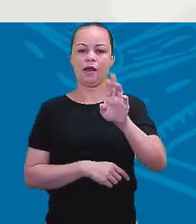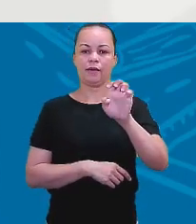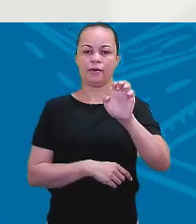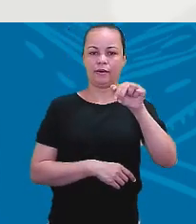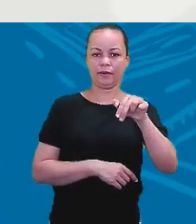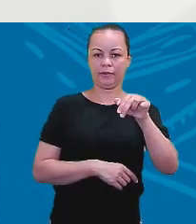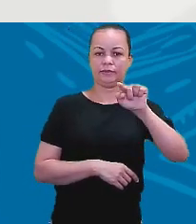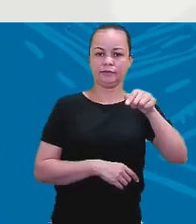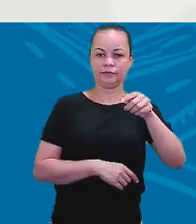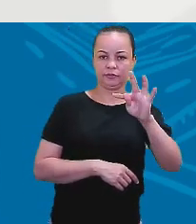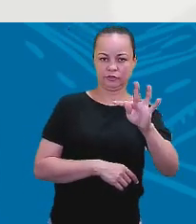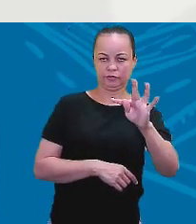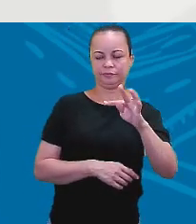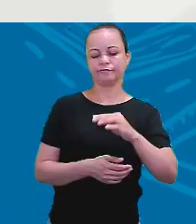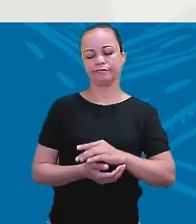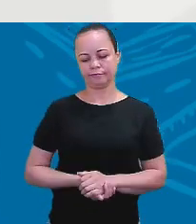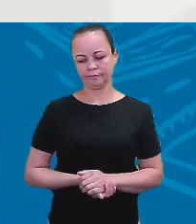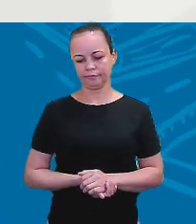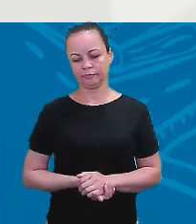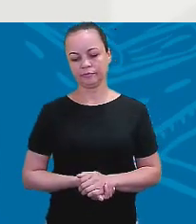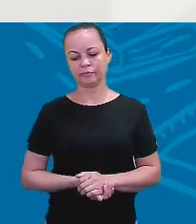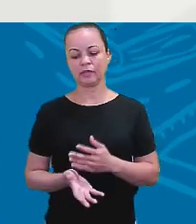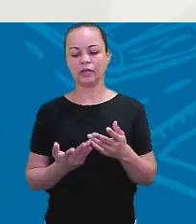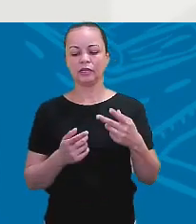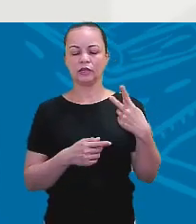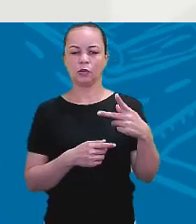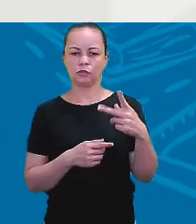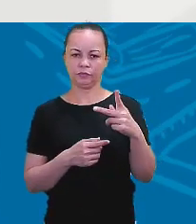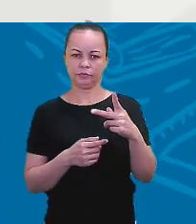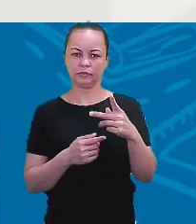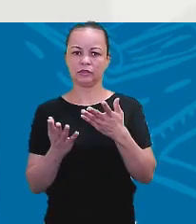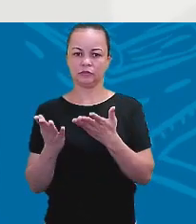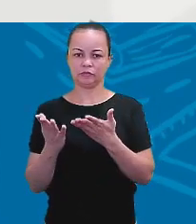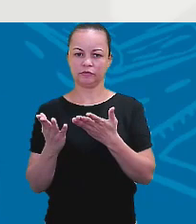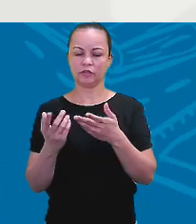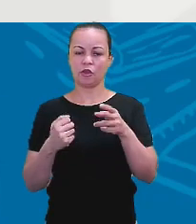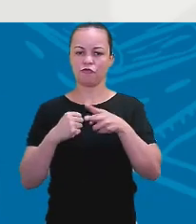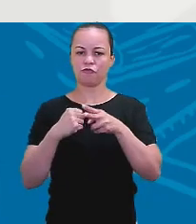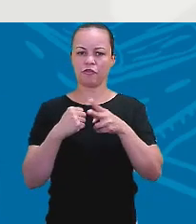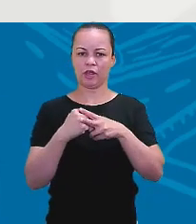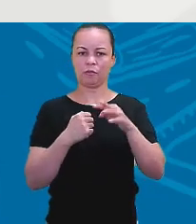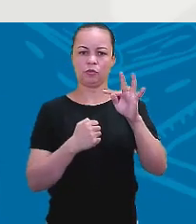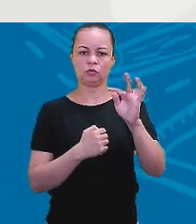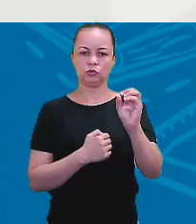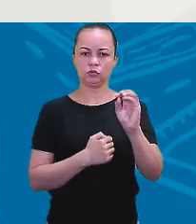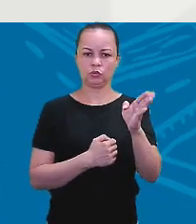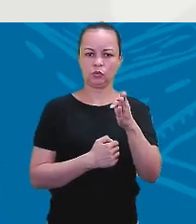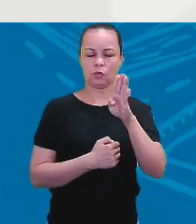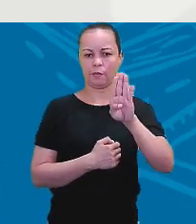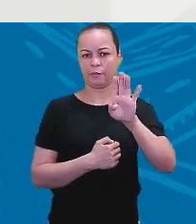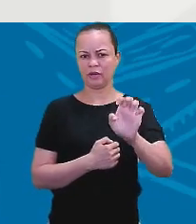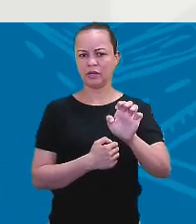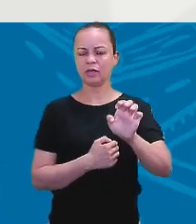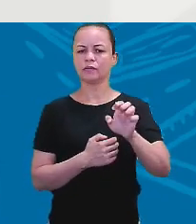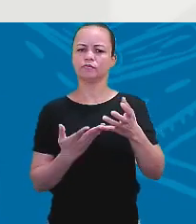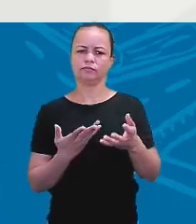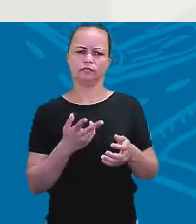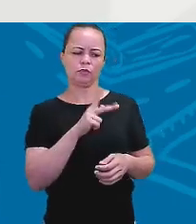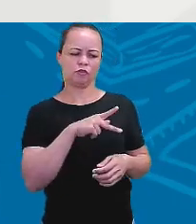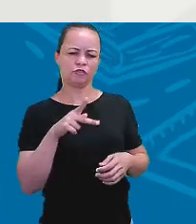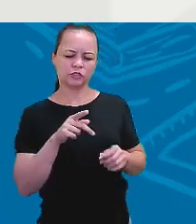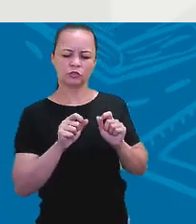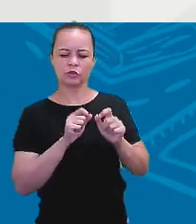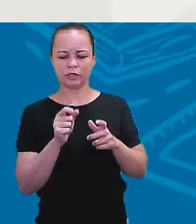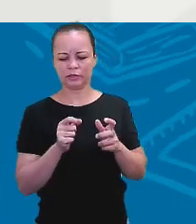She is. Olha aí o is. Verbo to be na afirmativa. Qual é a negativa do verbo to be? Mr. Assis é is